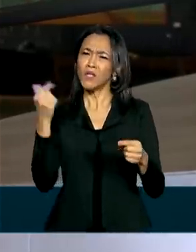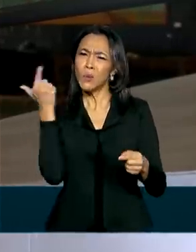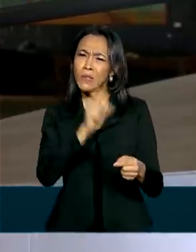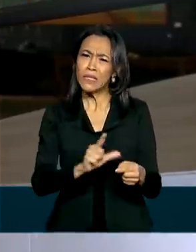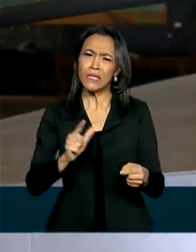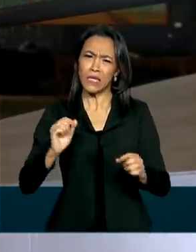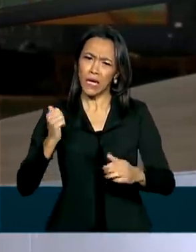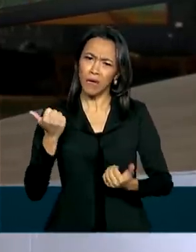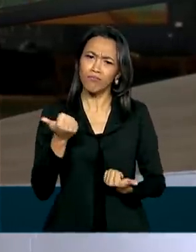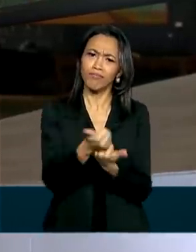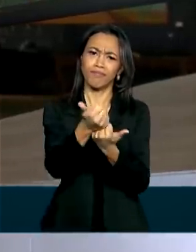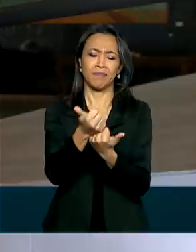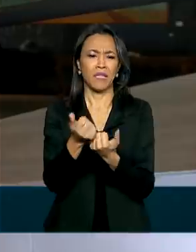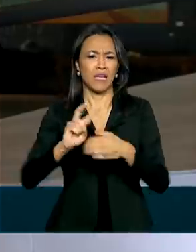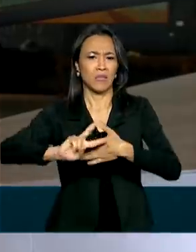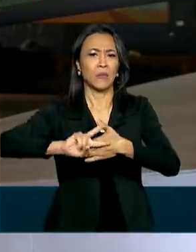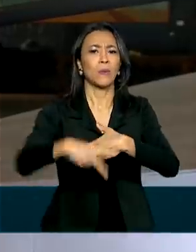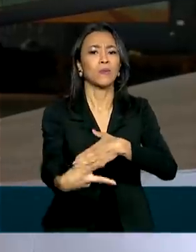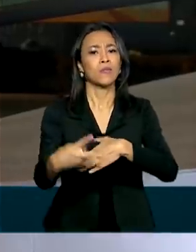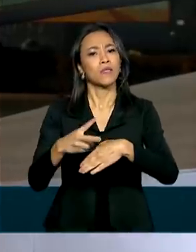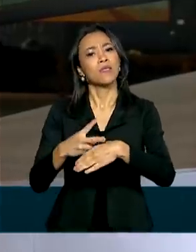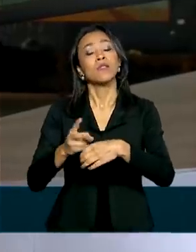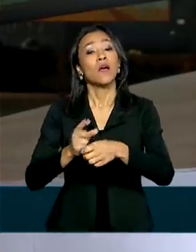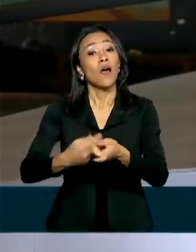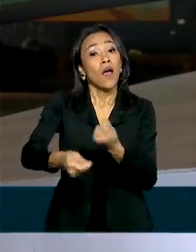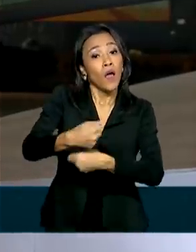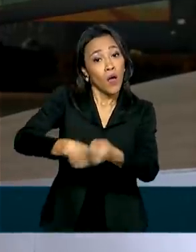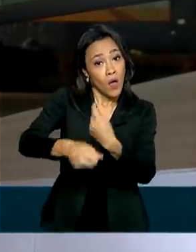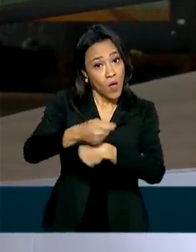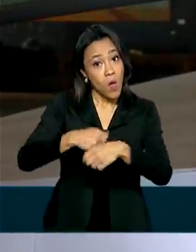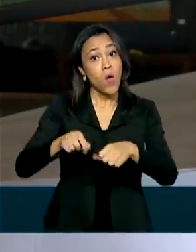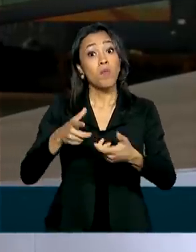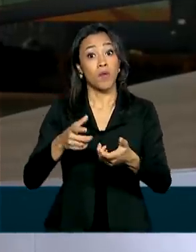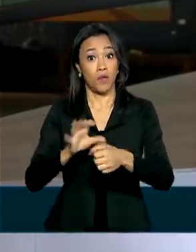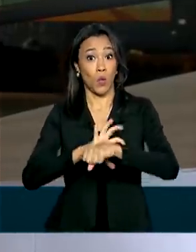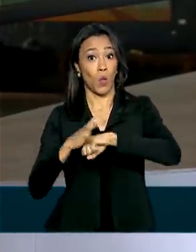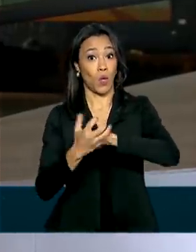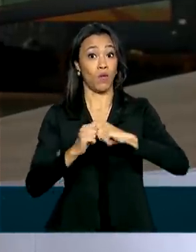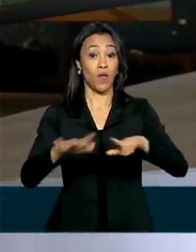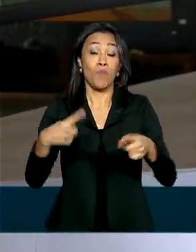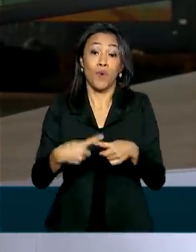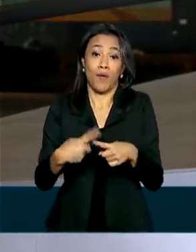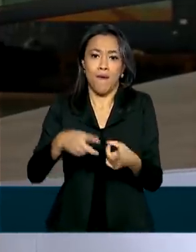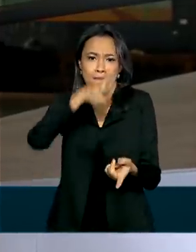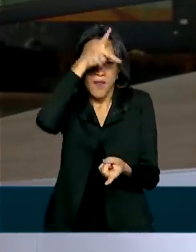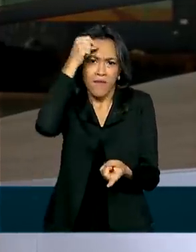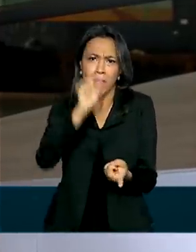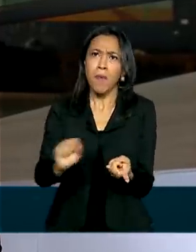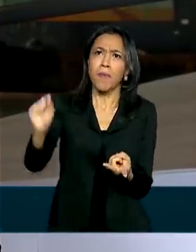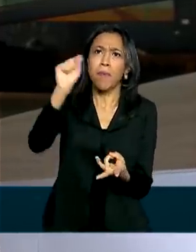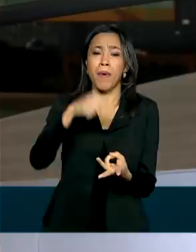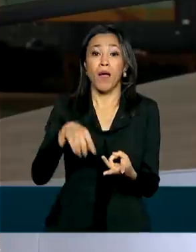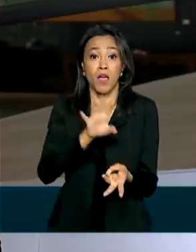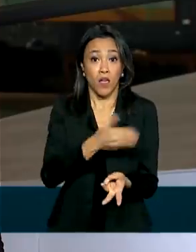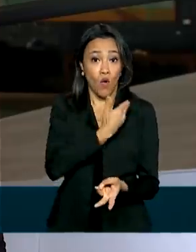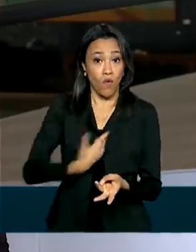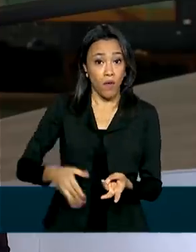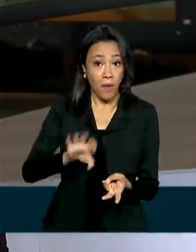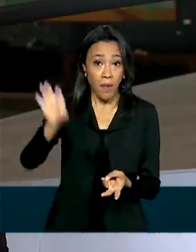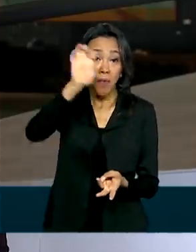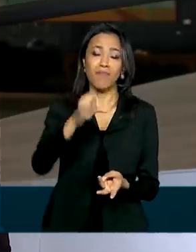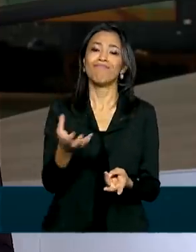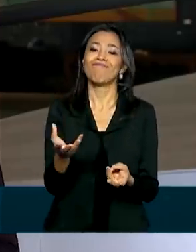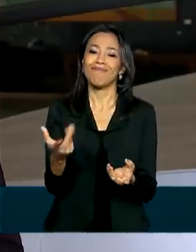os efeitos econômicos do novo coronavírus, já que prefeitos e governadores perderam a arrecadação com as medidas de